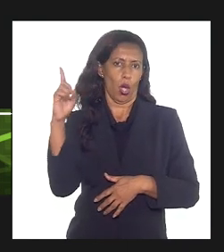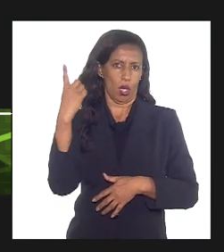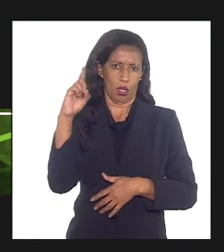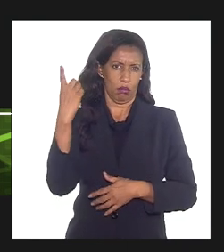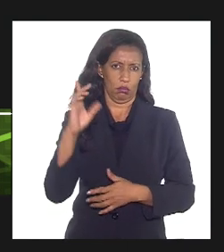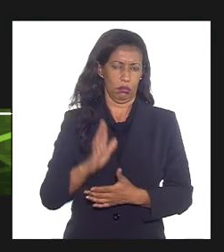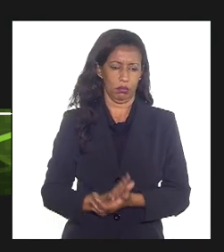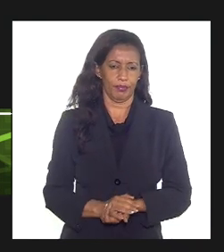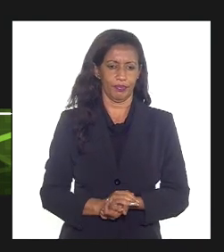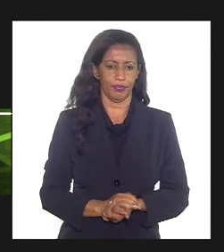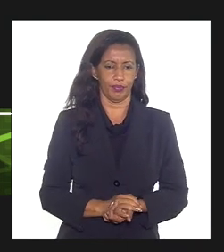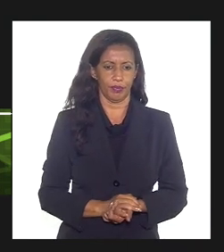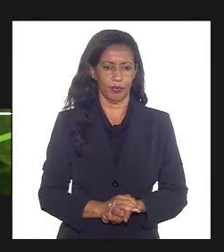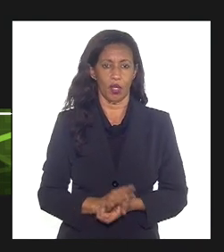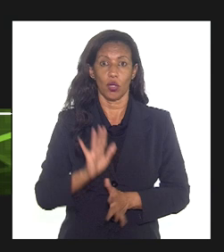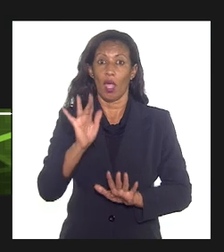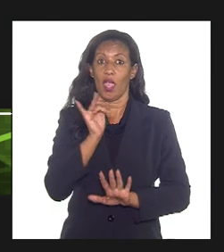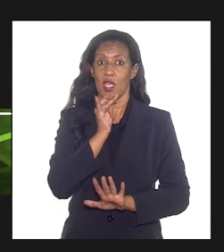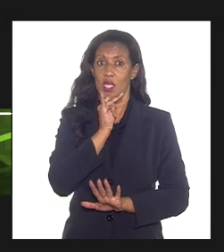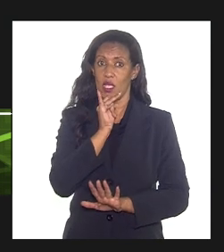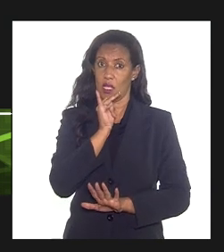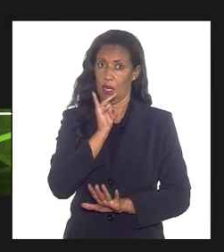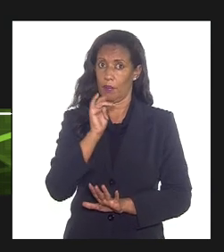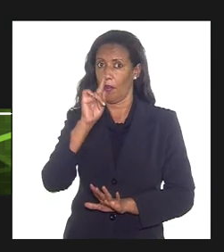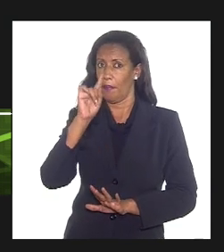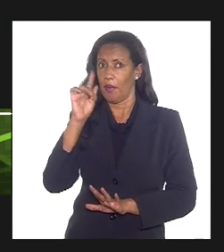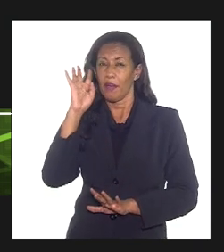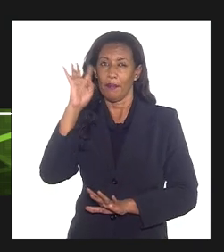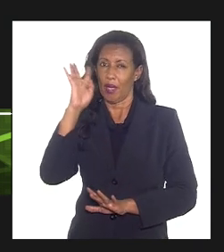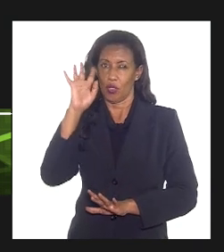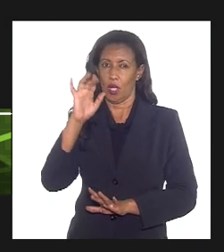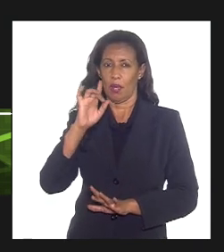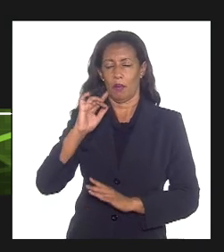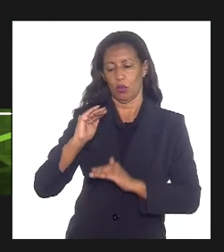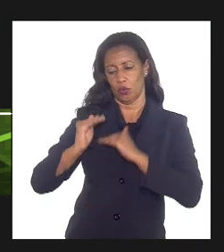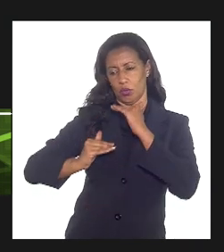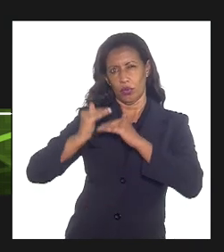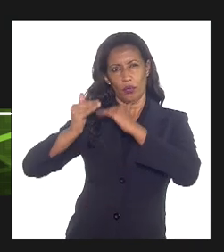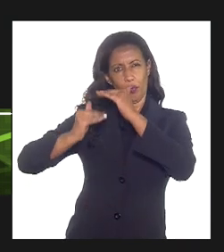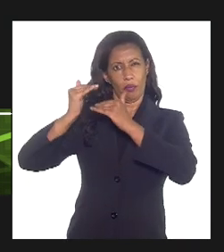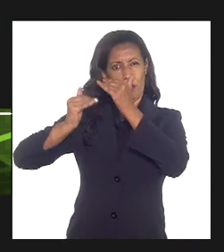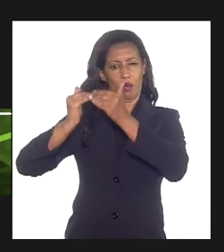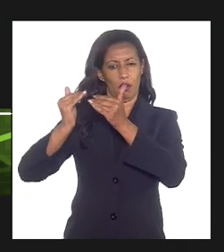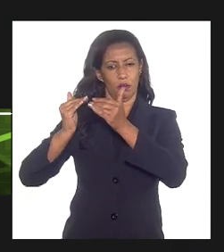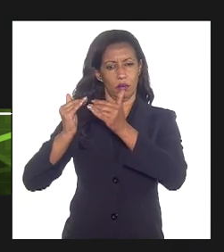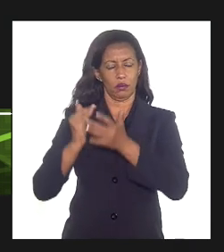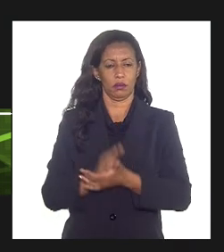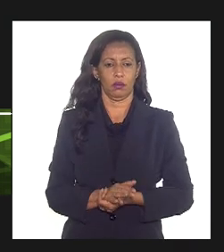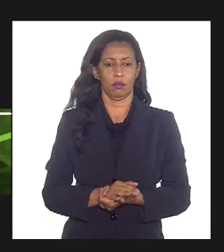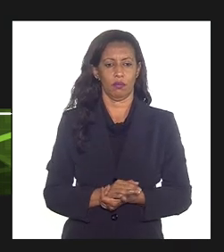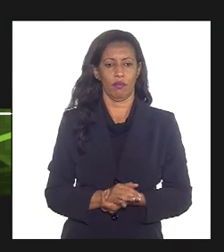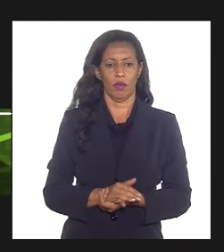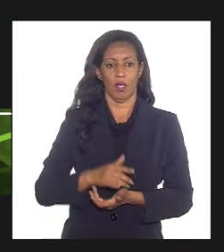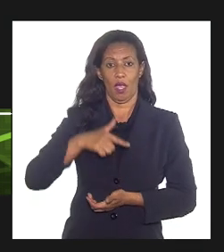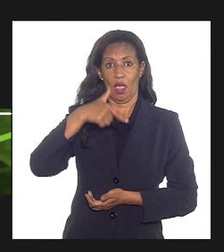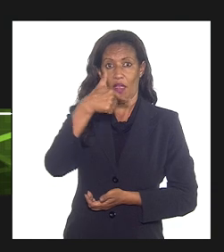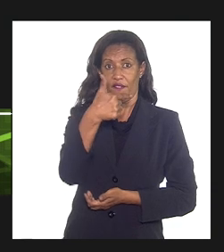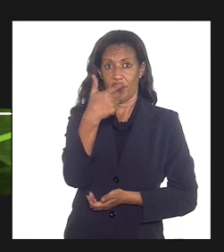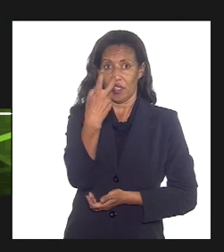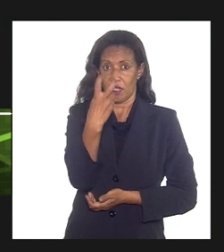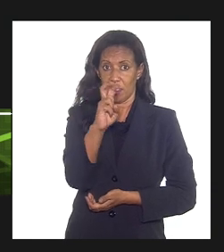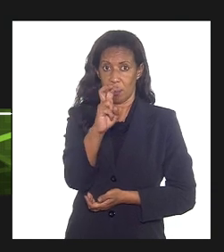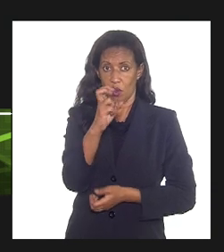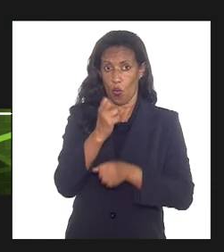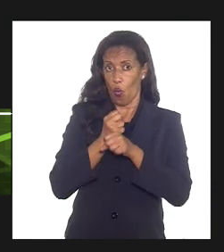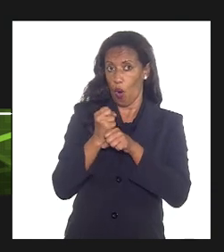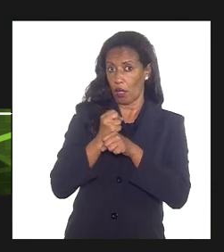meramente ilustrativos, e imaginando que o plano de desenvolvimento correlaciona 25 anos de vida útil, ou